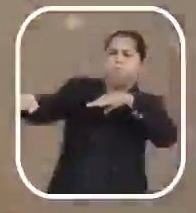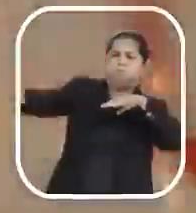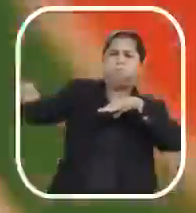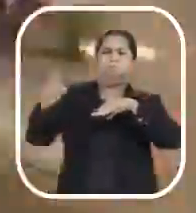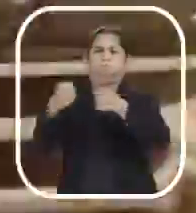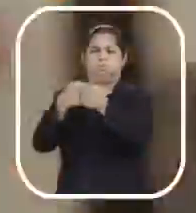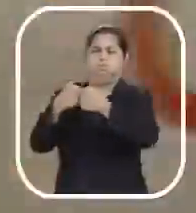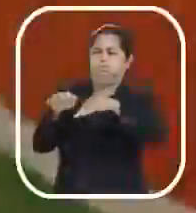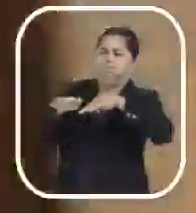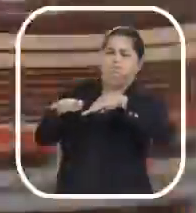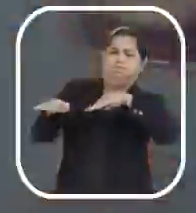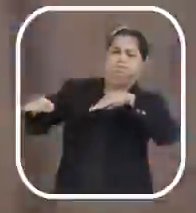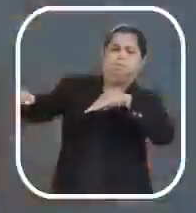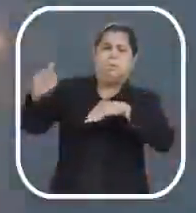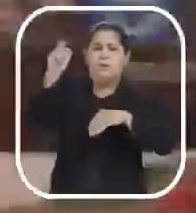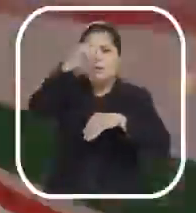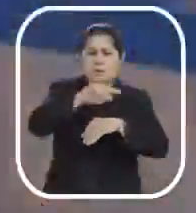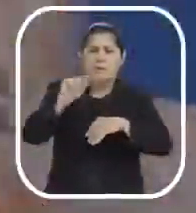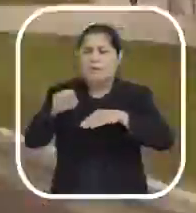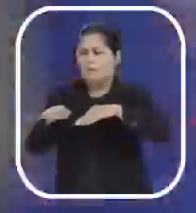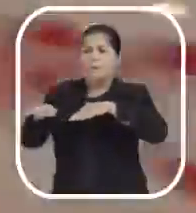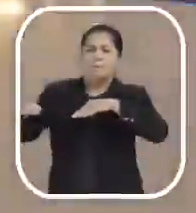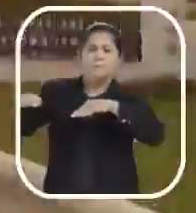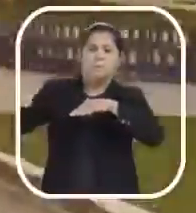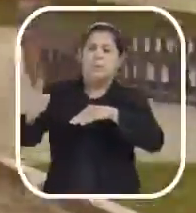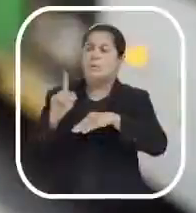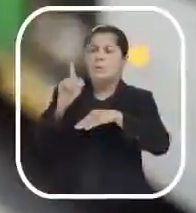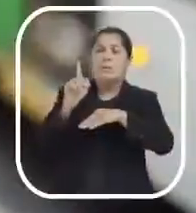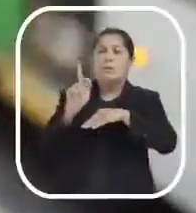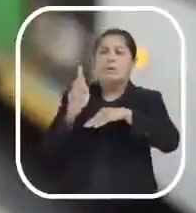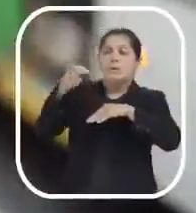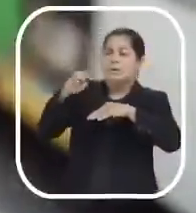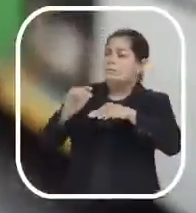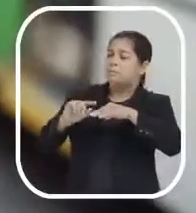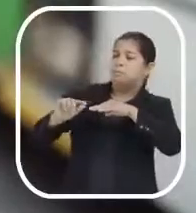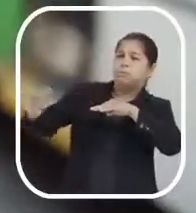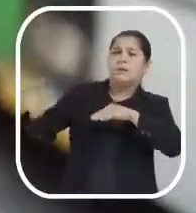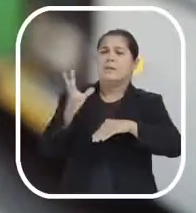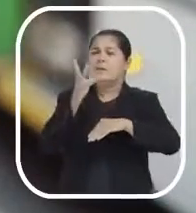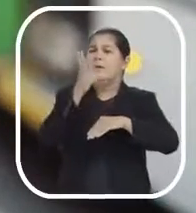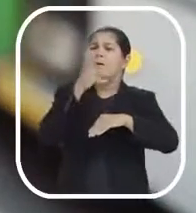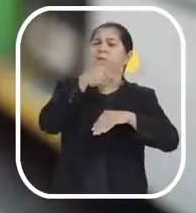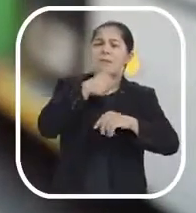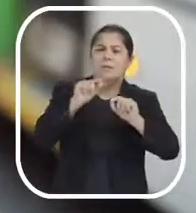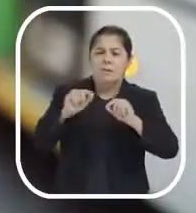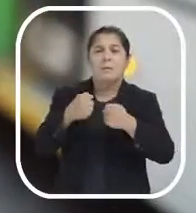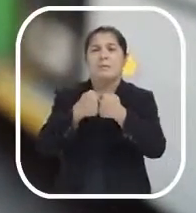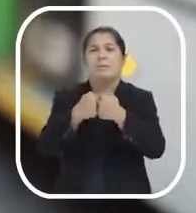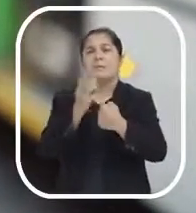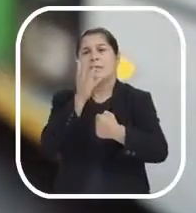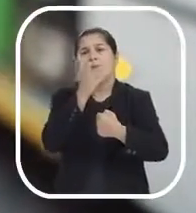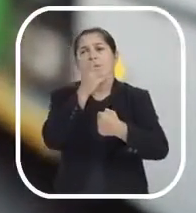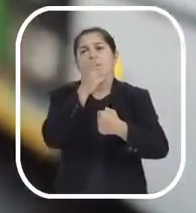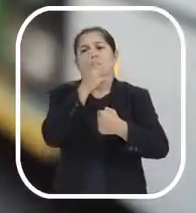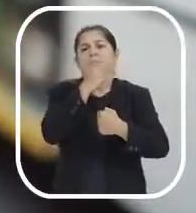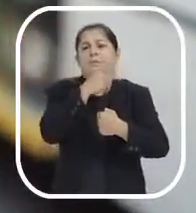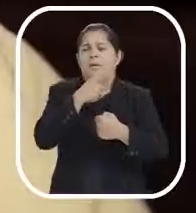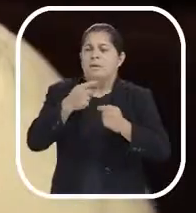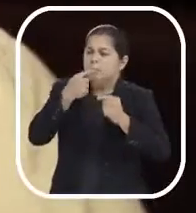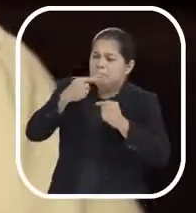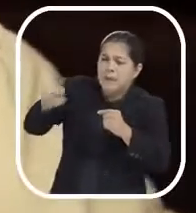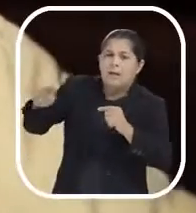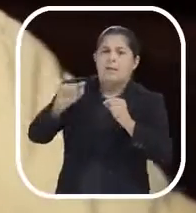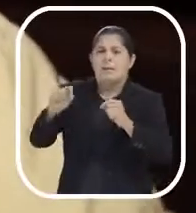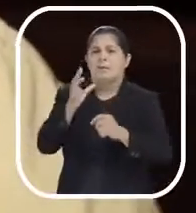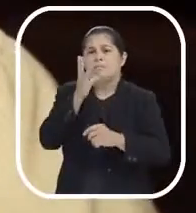disputam espaço. E o trajeto de um quilômetro chega a levar uma hora. Passa mais de uma hora pra eu pegar o ônibus, pois é que eu moro perto e demora bastante.